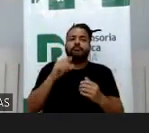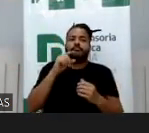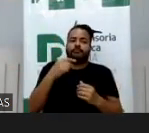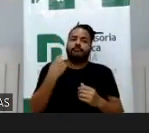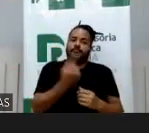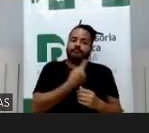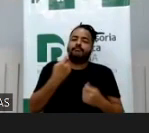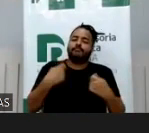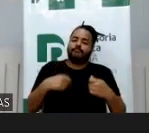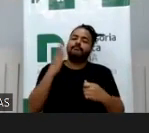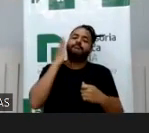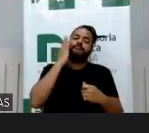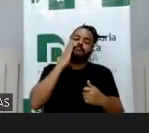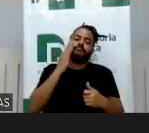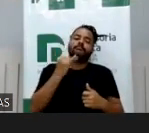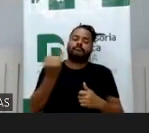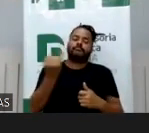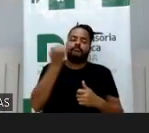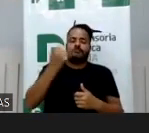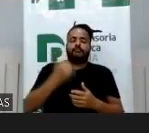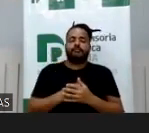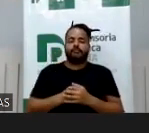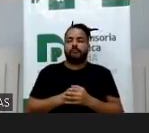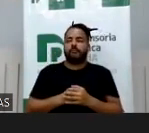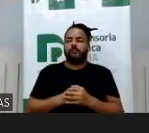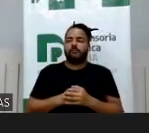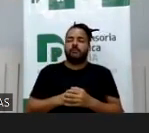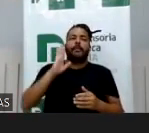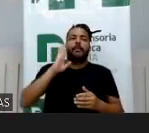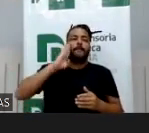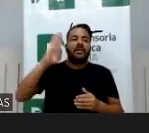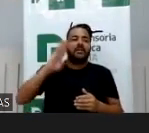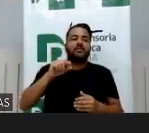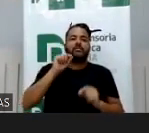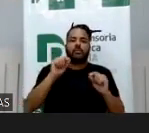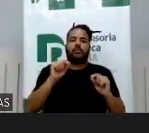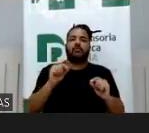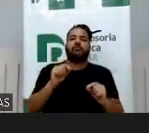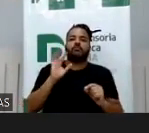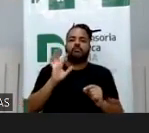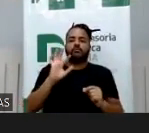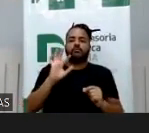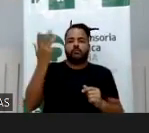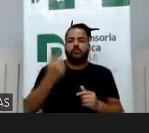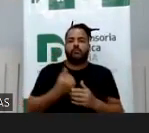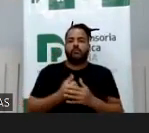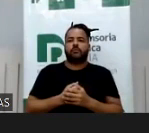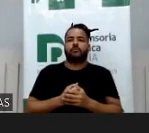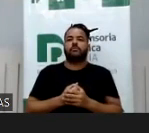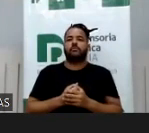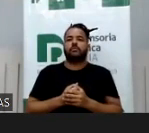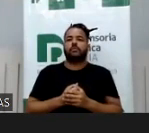gente está vendo para onde pende, né, certamente para o melhor interesse do vulnerável, tá? É,